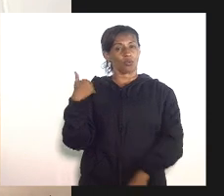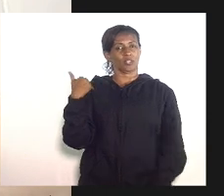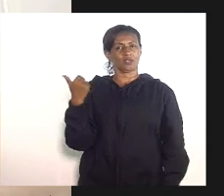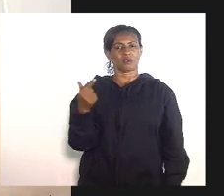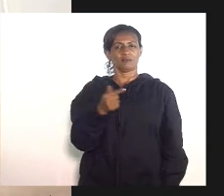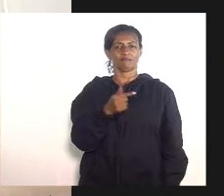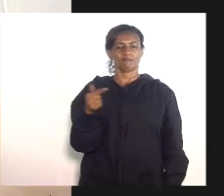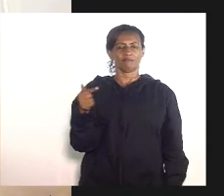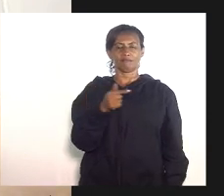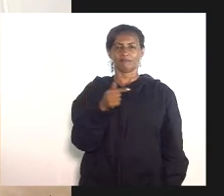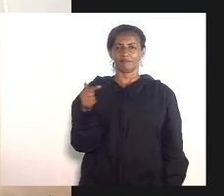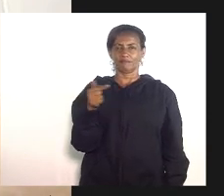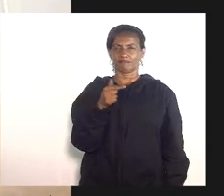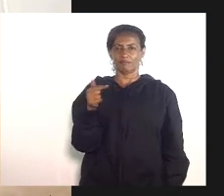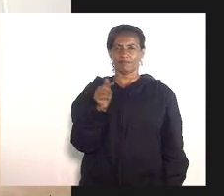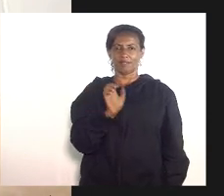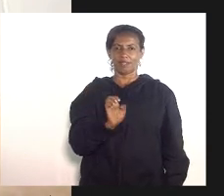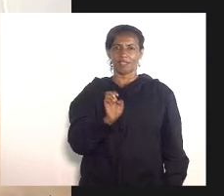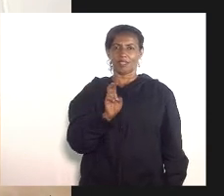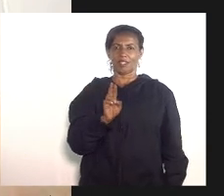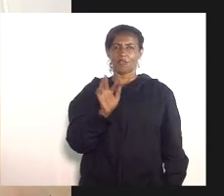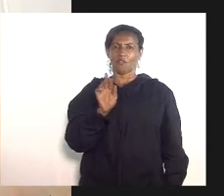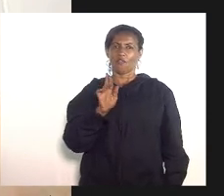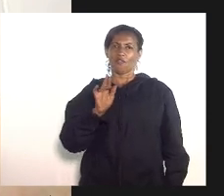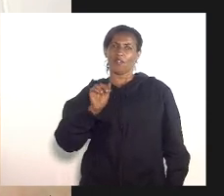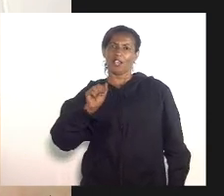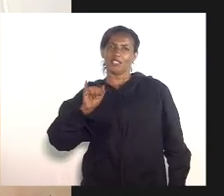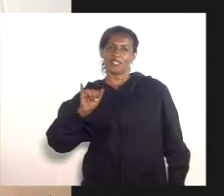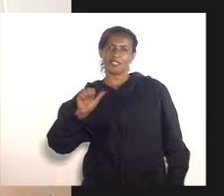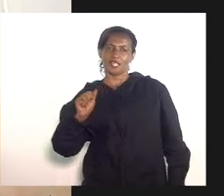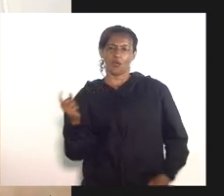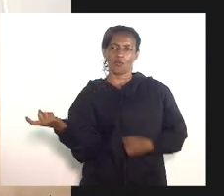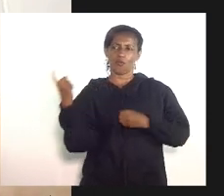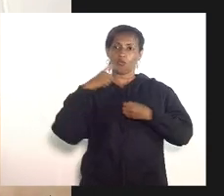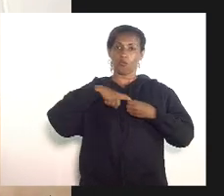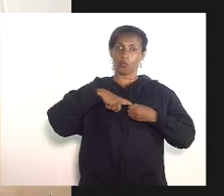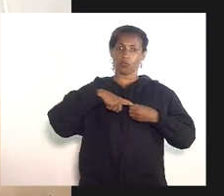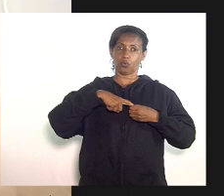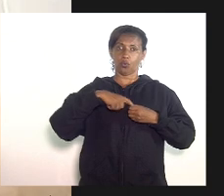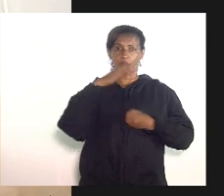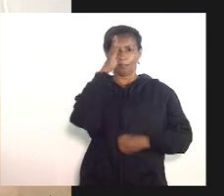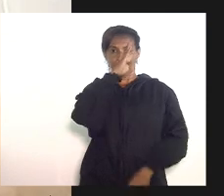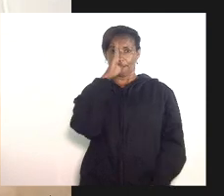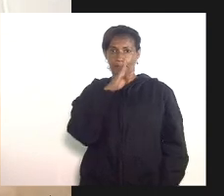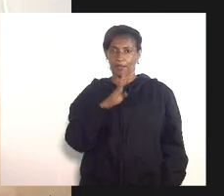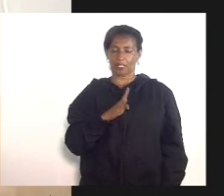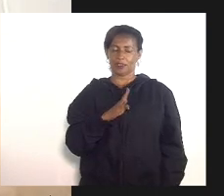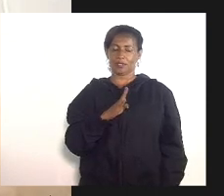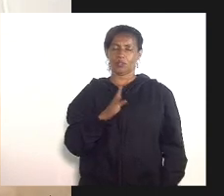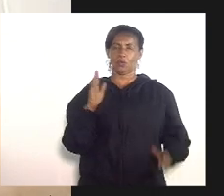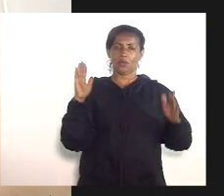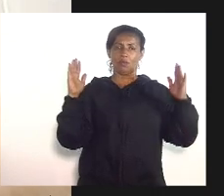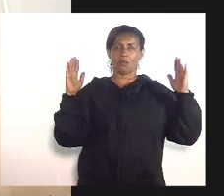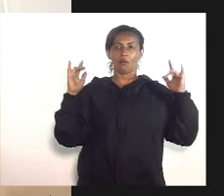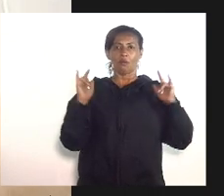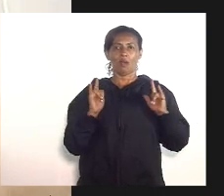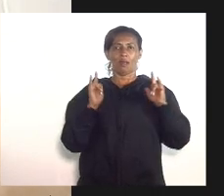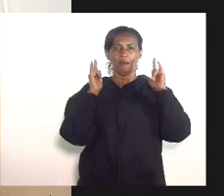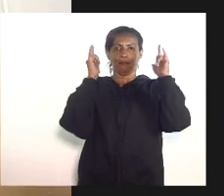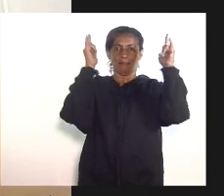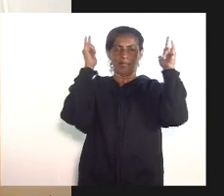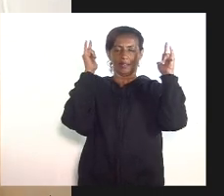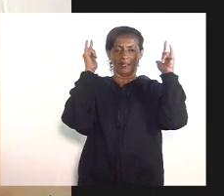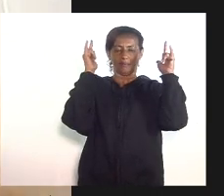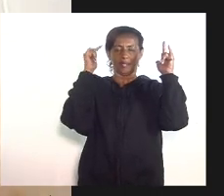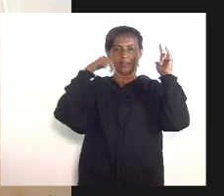Eufrásia voltou para o Brasil e foi morar em seu apartamento no Rio de Janeiro onde morreu no dia